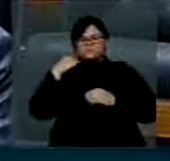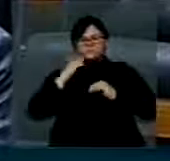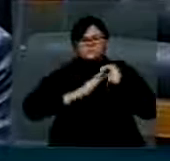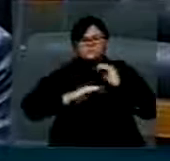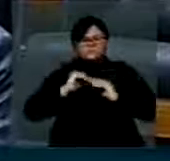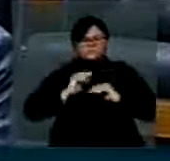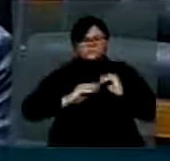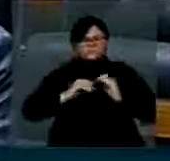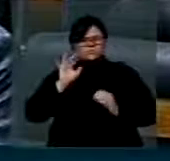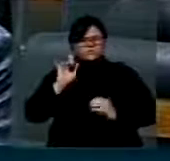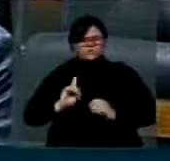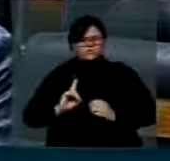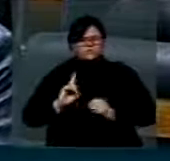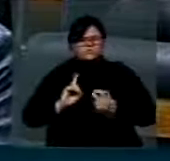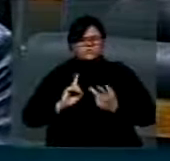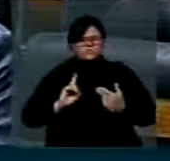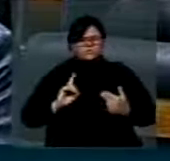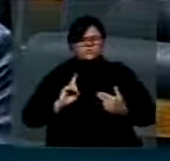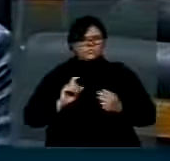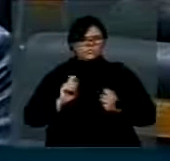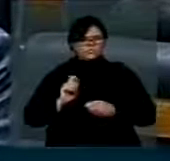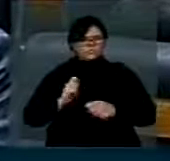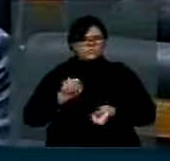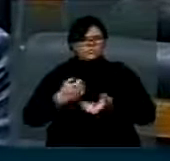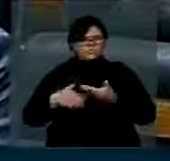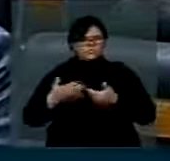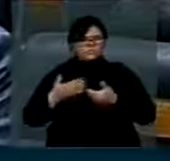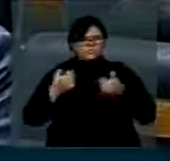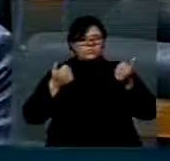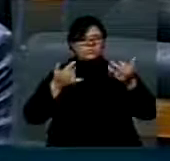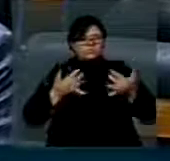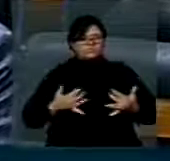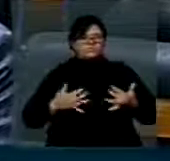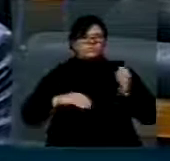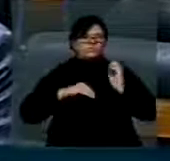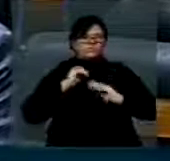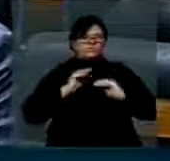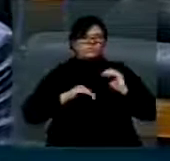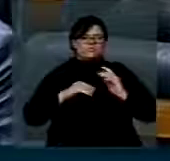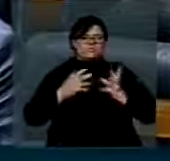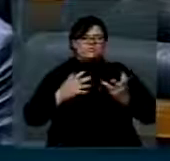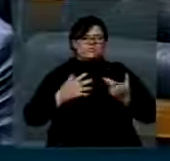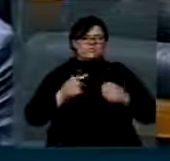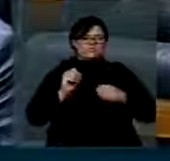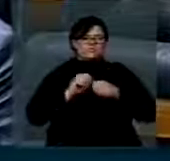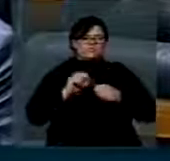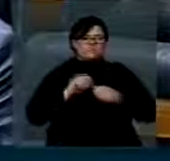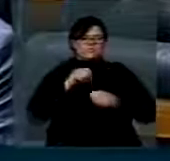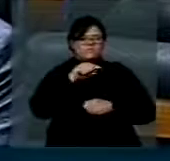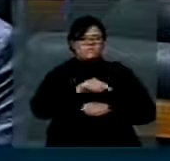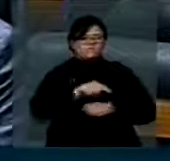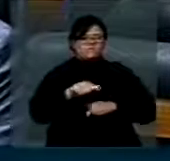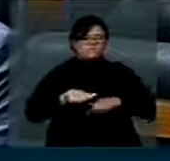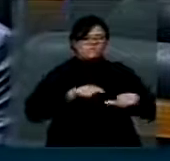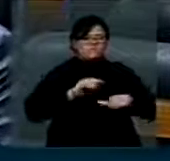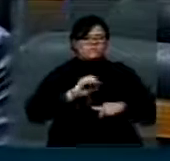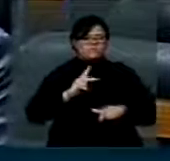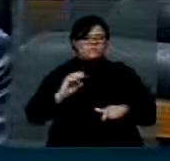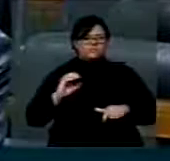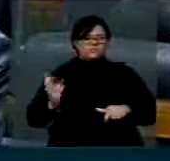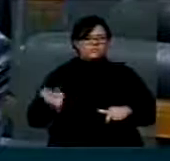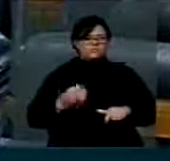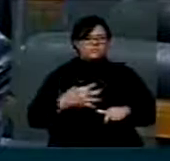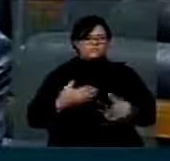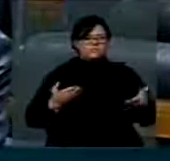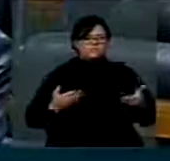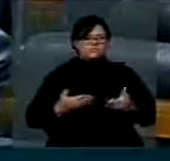capacidade de articulação que ficou evidenciada mais uma vez no brilhante trabalho que realizou e que culminou hoje